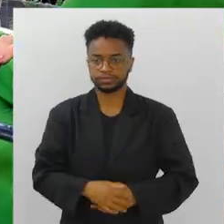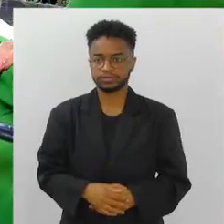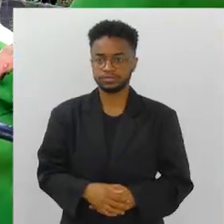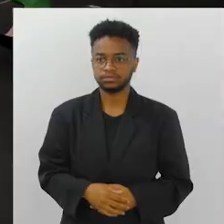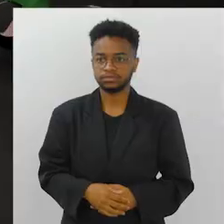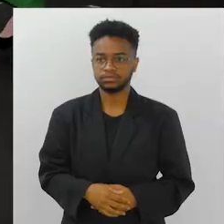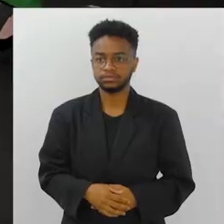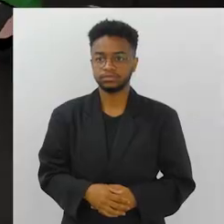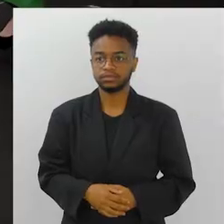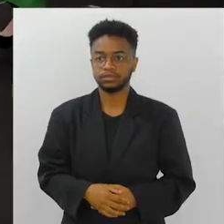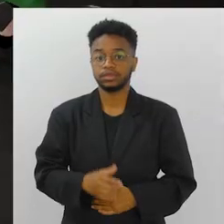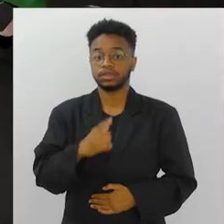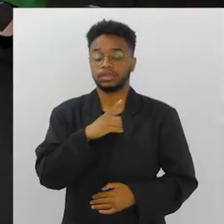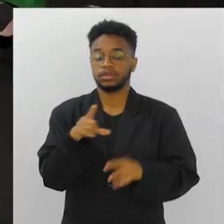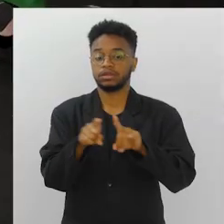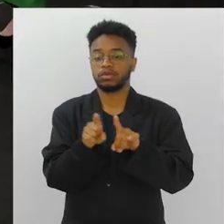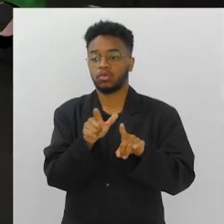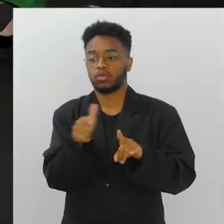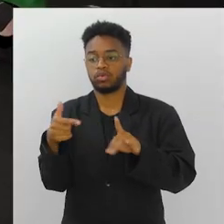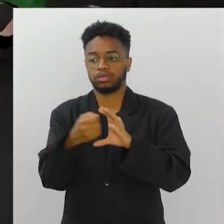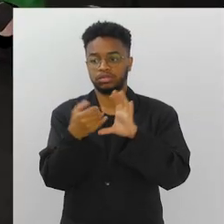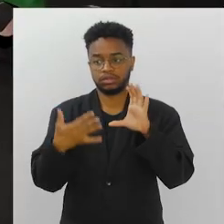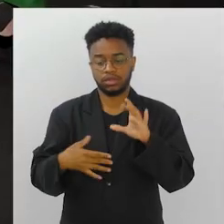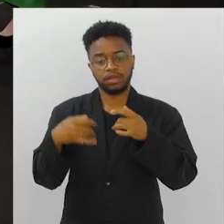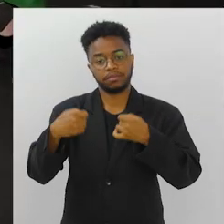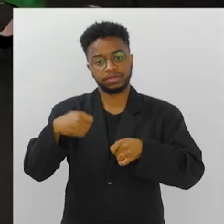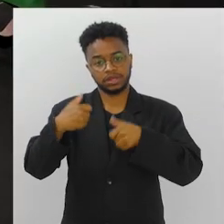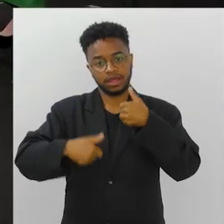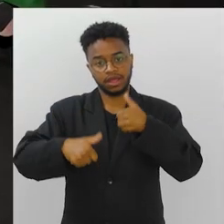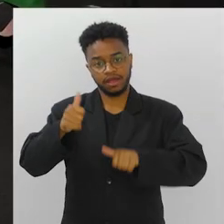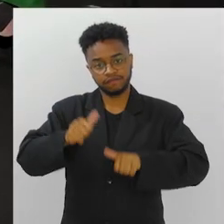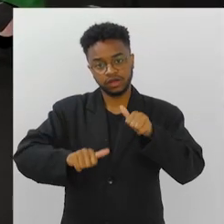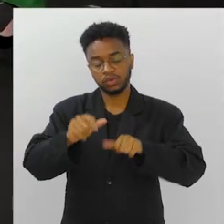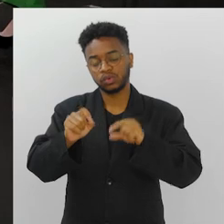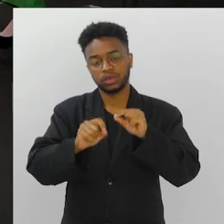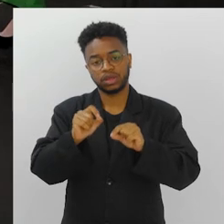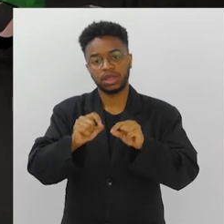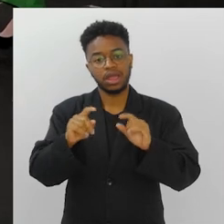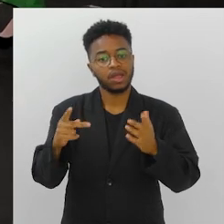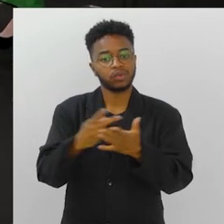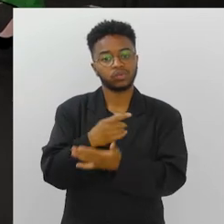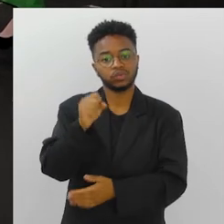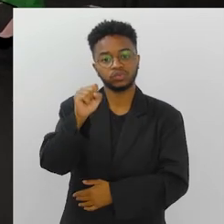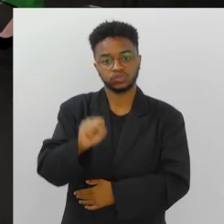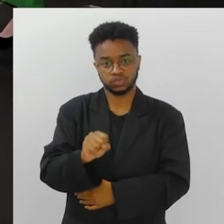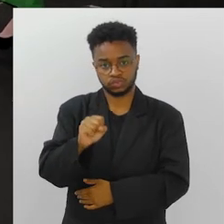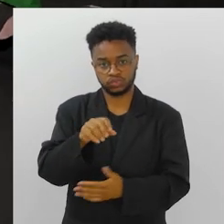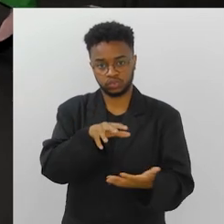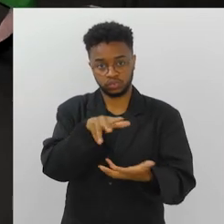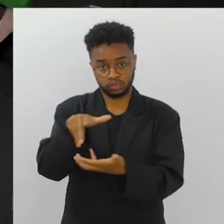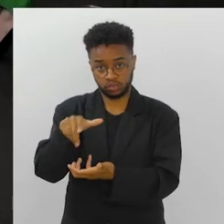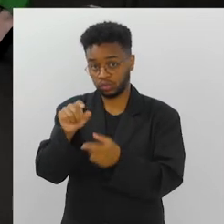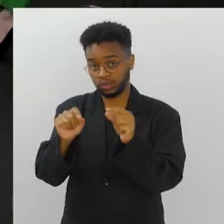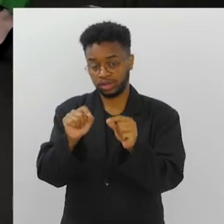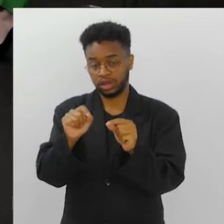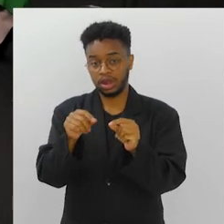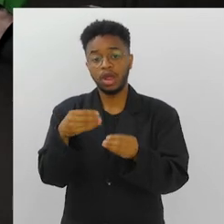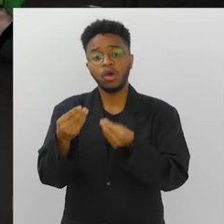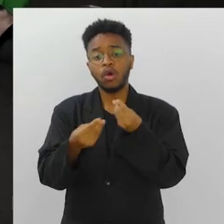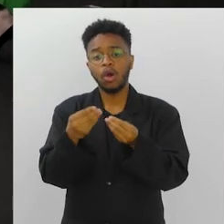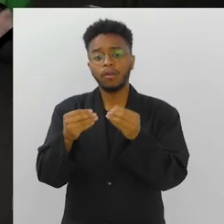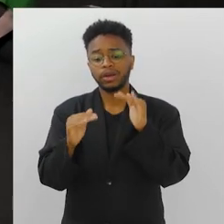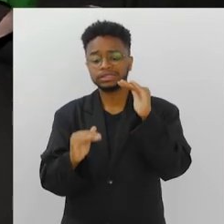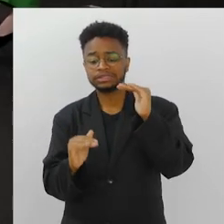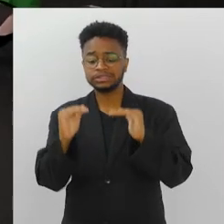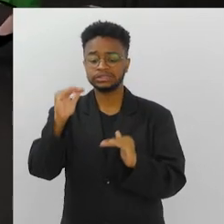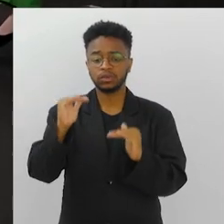E aí a gente tem uma questão que tem que ser avaliada, que é uma discussão que muito forte no sul global, que é como a gente